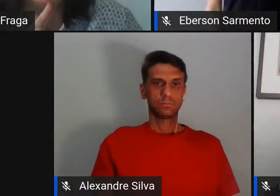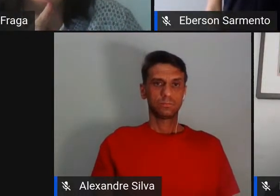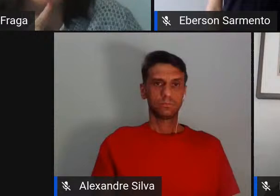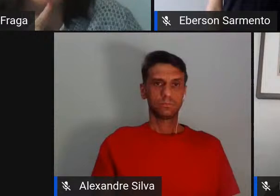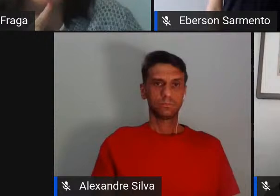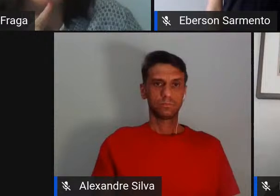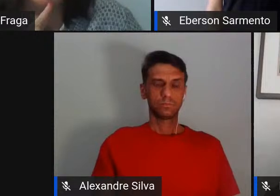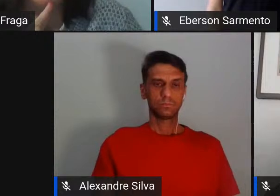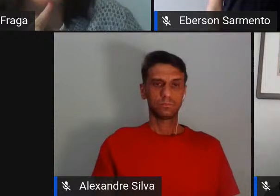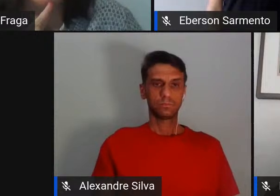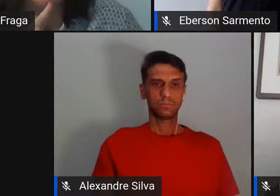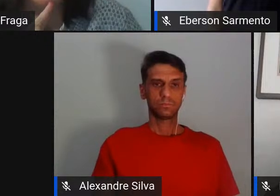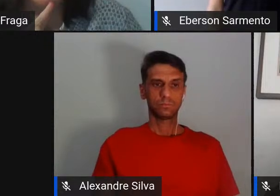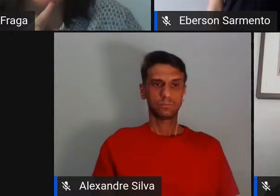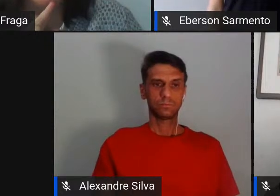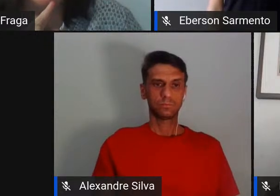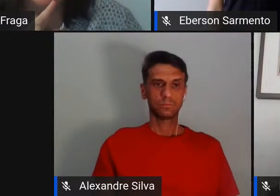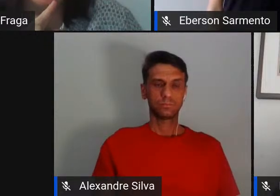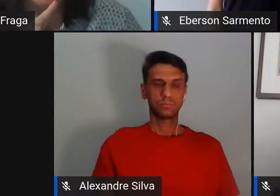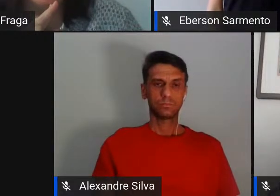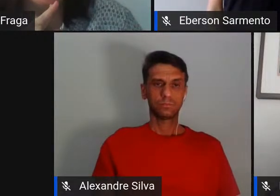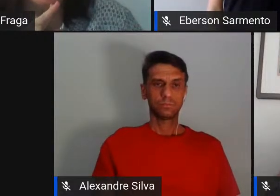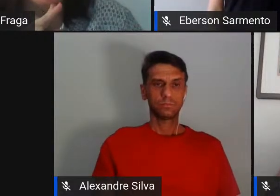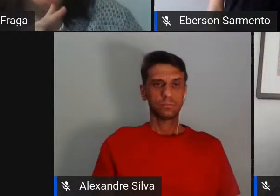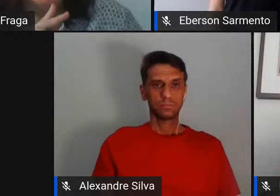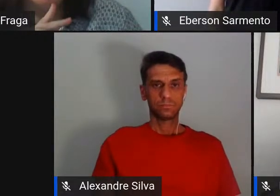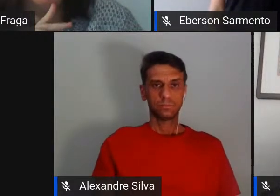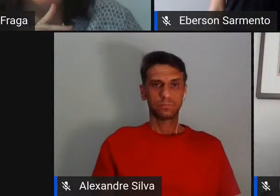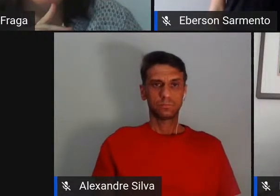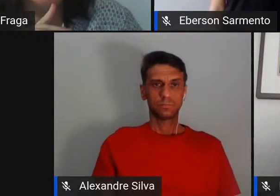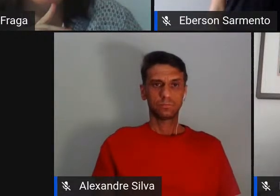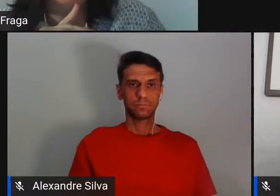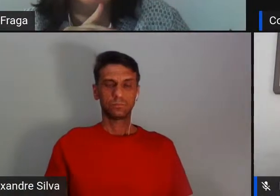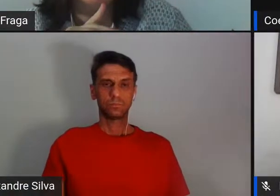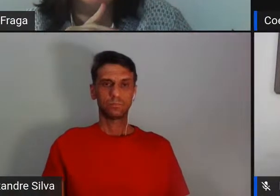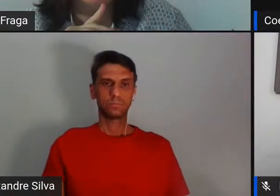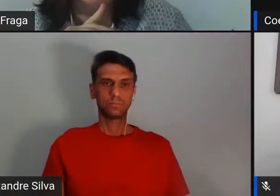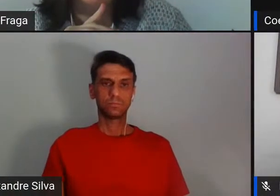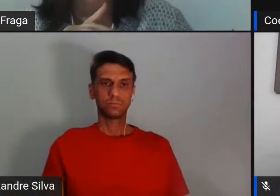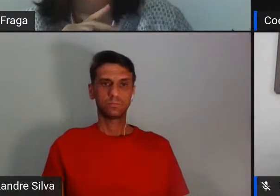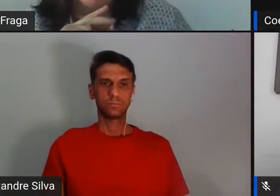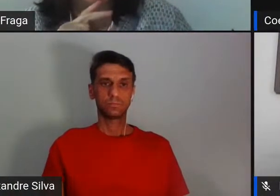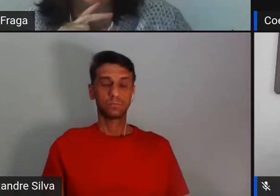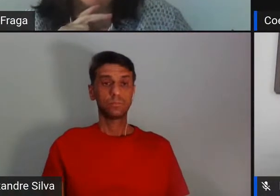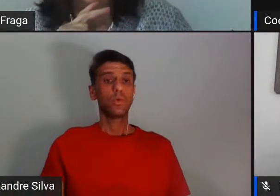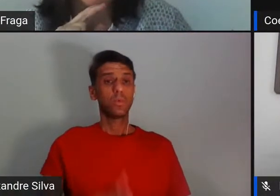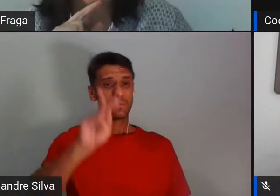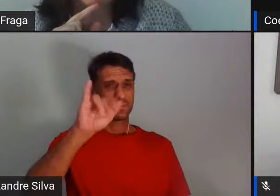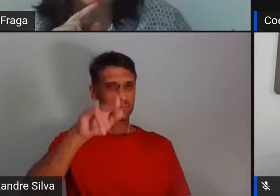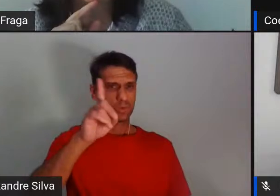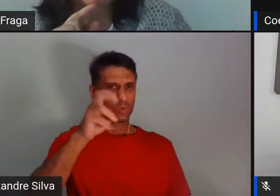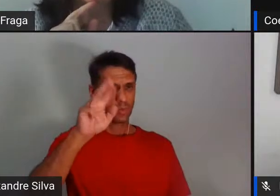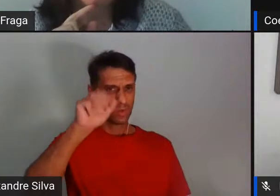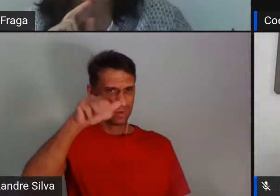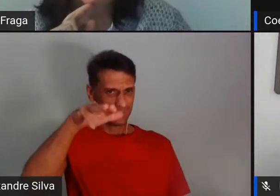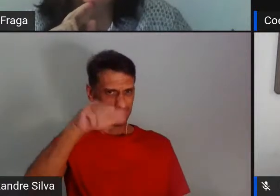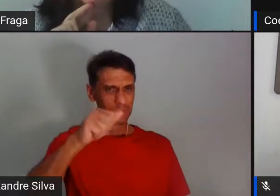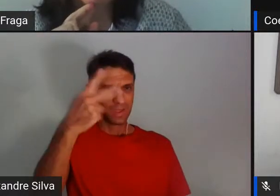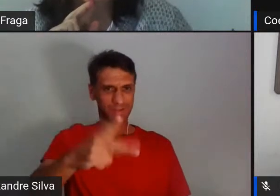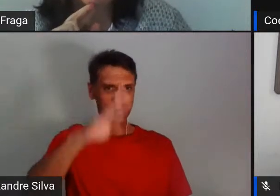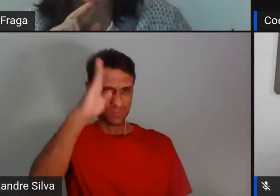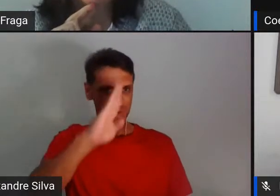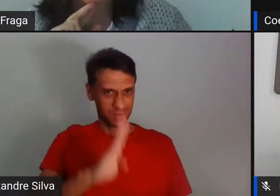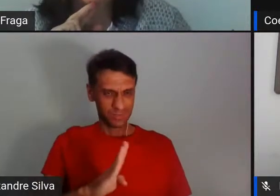nas Américas, né? Como o pessoal chama a Bila Ayala ou Pindorama, que é aqui no Brasil, como nós chamamos,